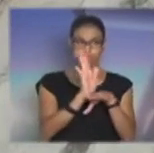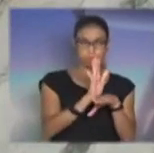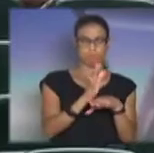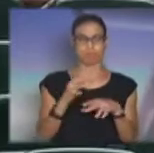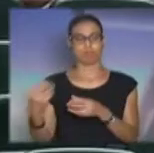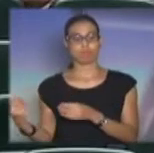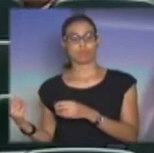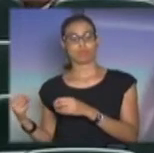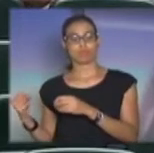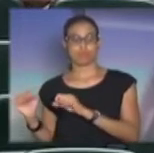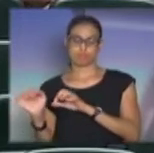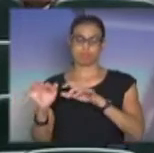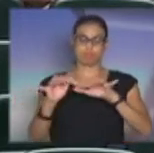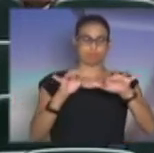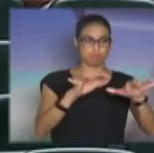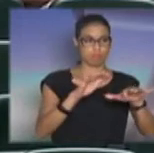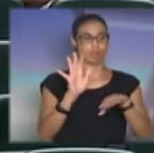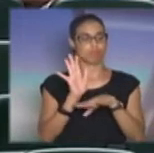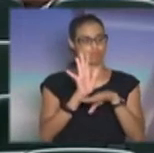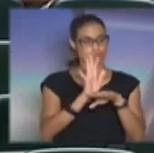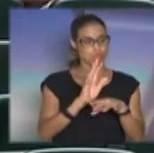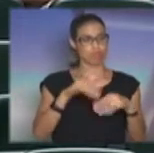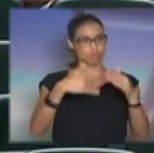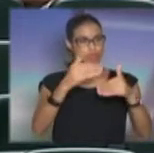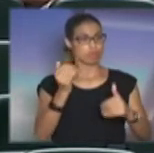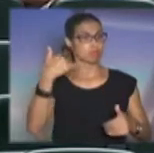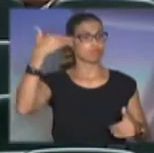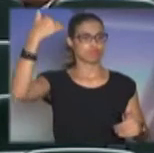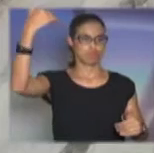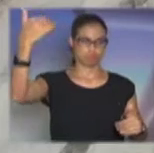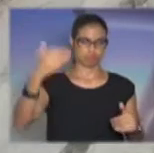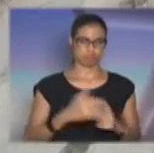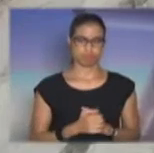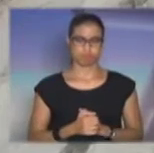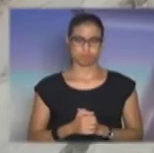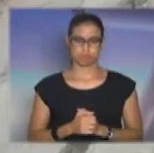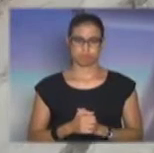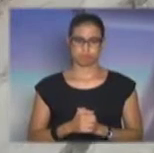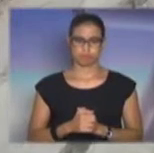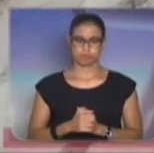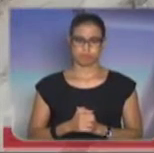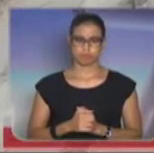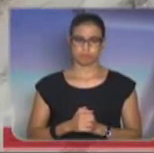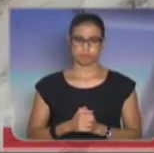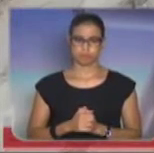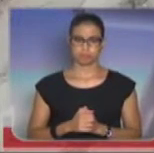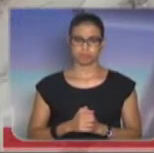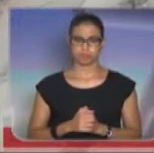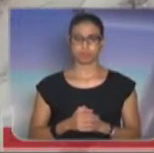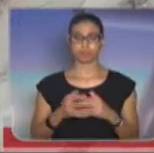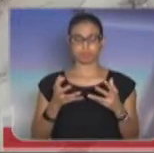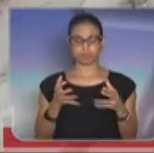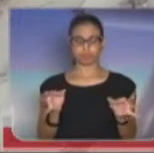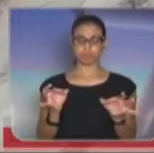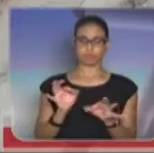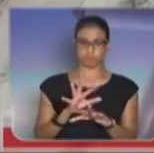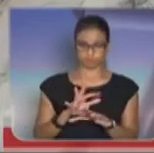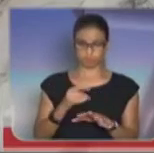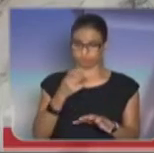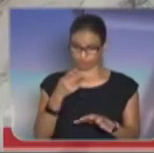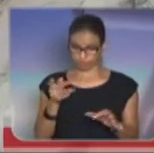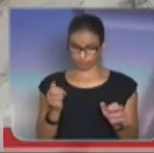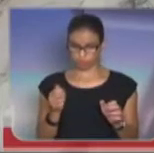levar muita gente nesse evento para que seja um sucesso total. Eu quero aqui também, para finalizar o meu discurso, lembrar,